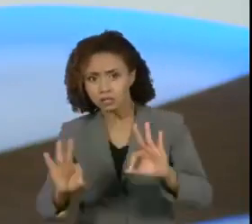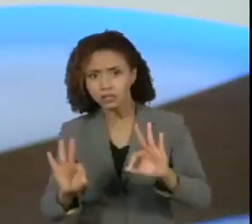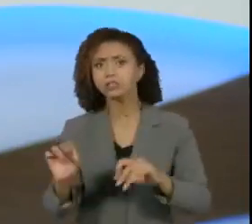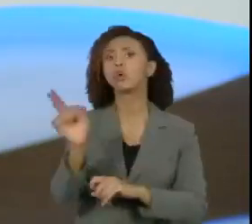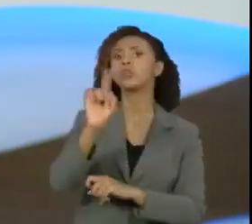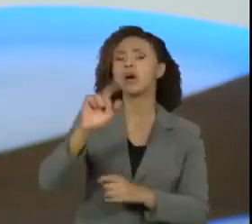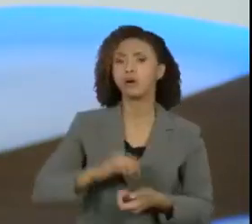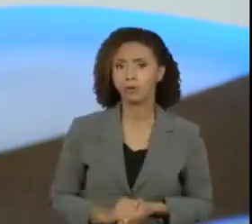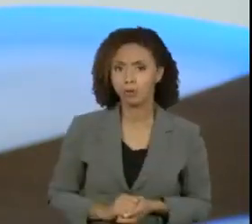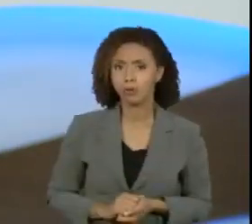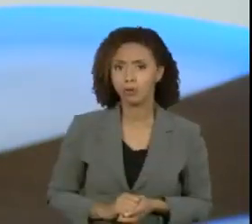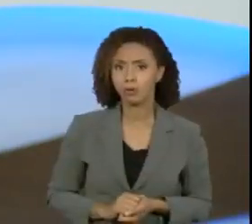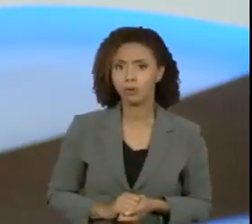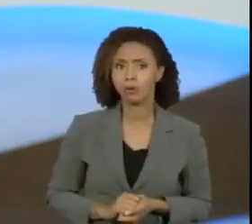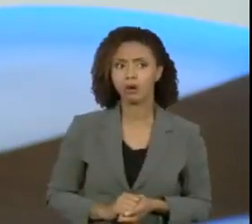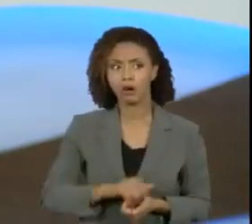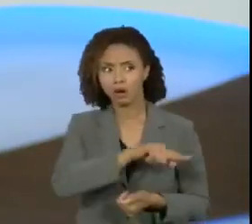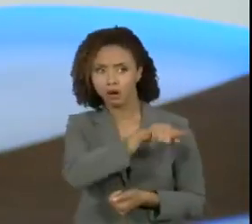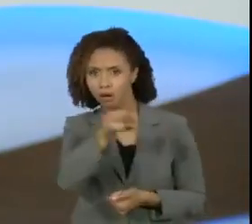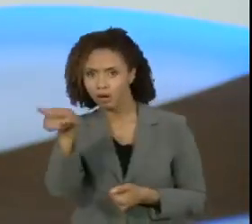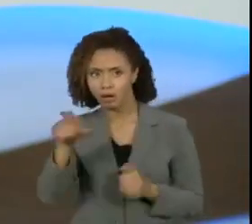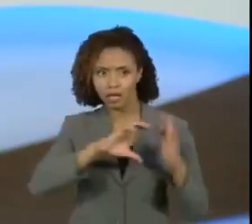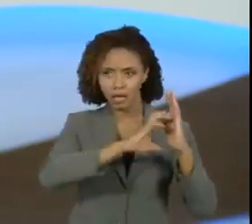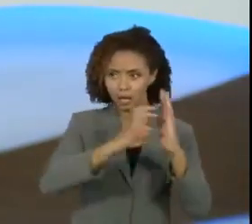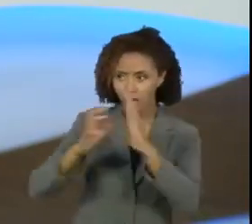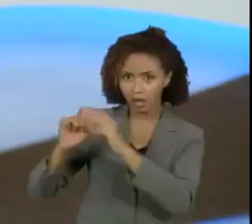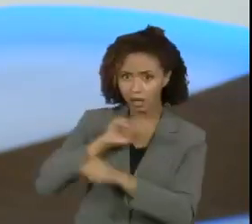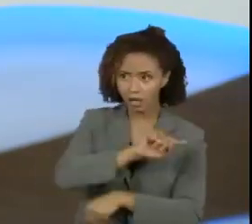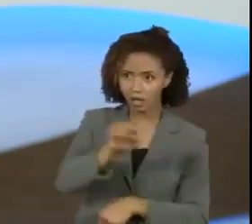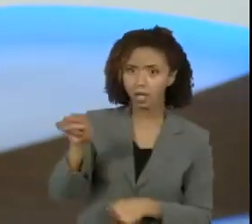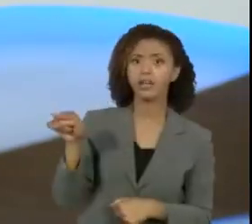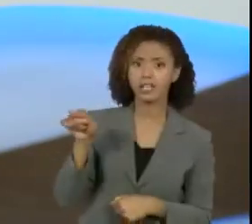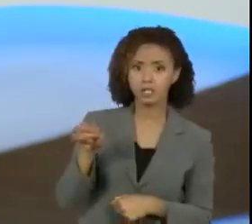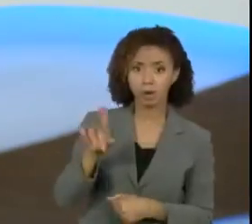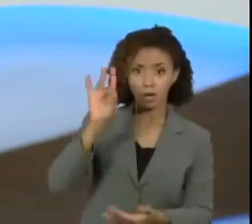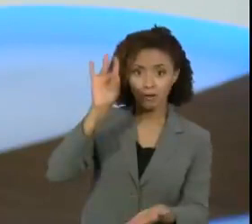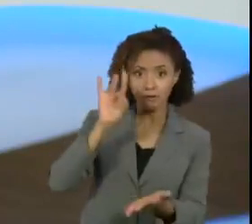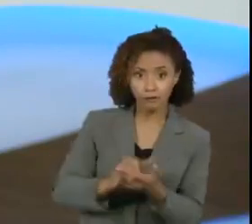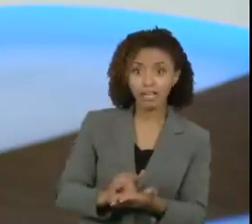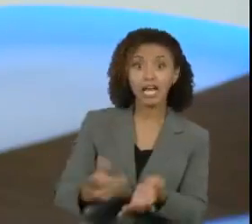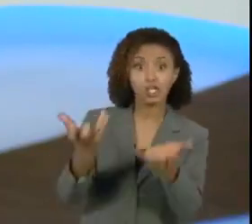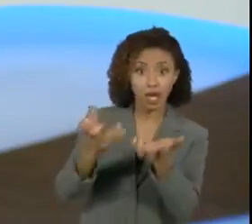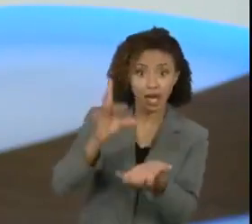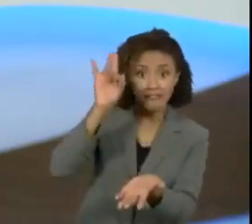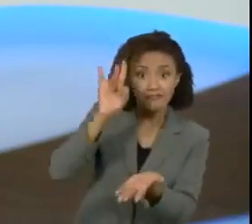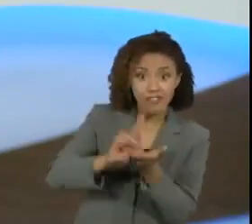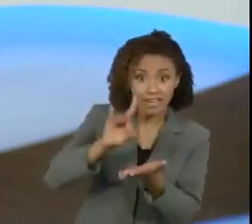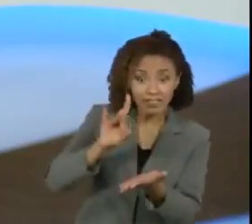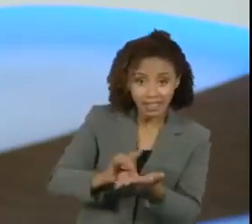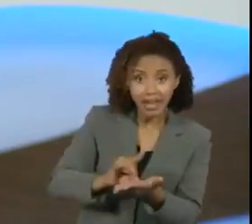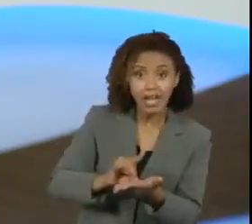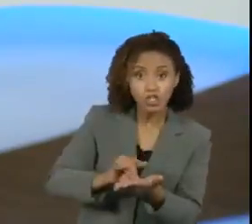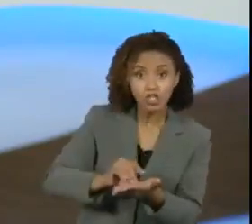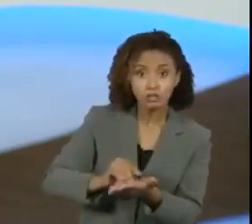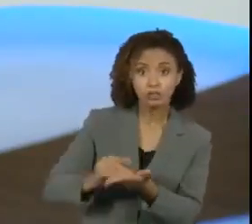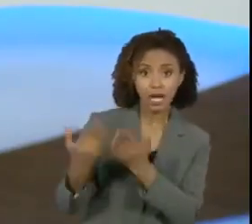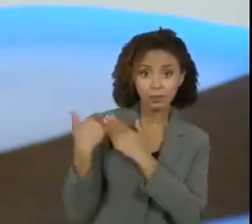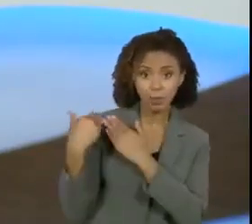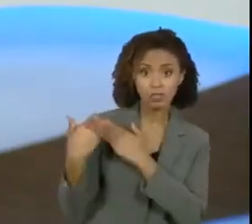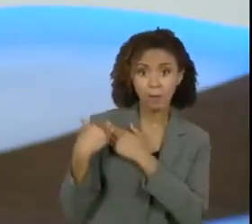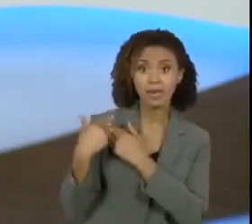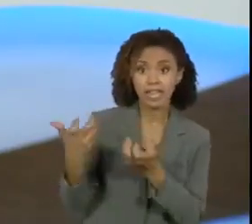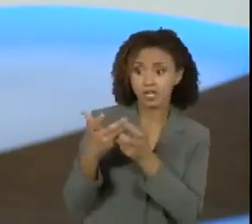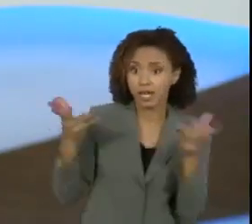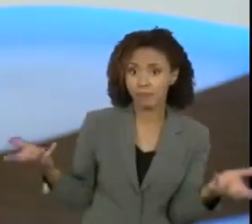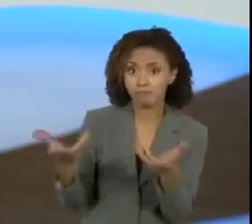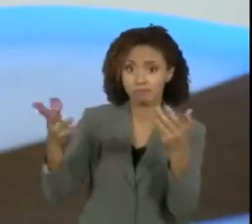de fato esses partidos têm um compromisso em eleger essas mulheres, por uma coisa é se candidatar, outra coisa